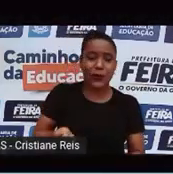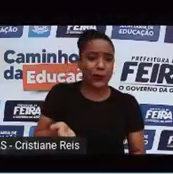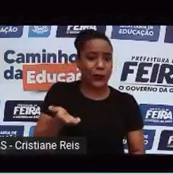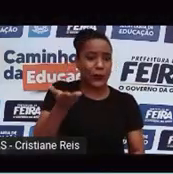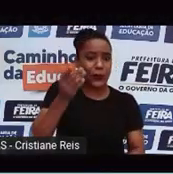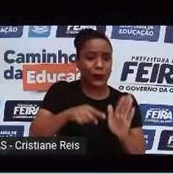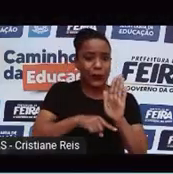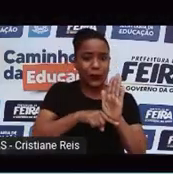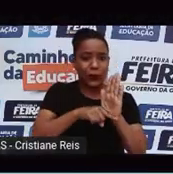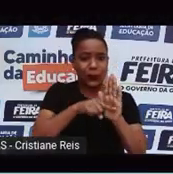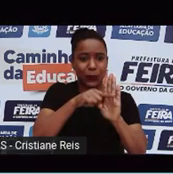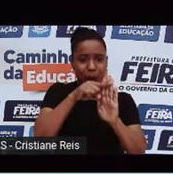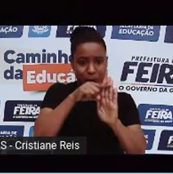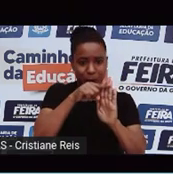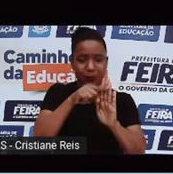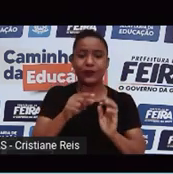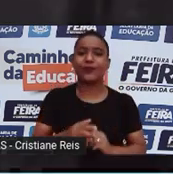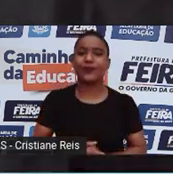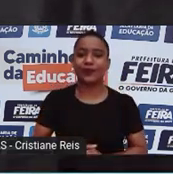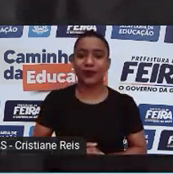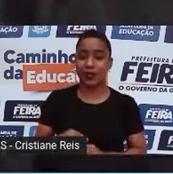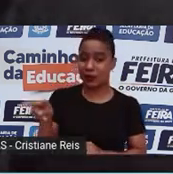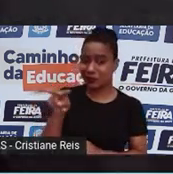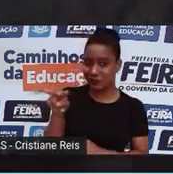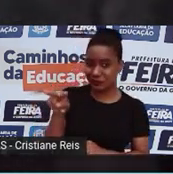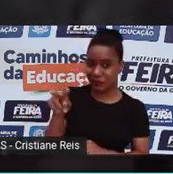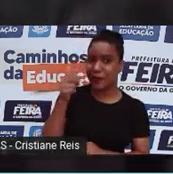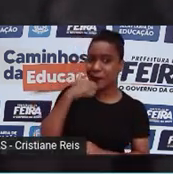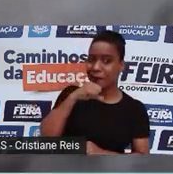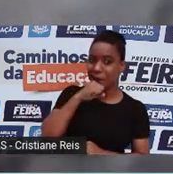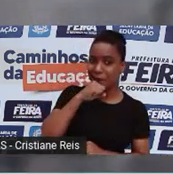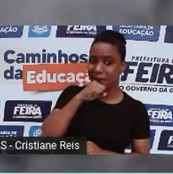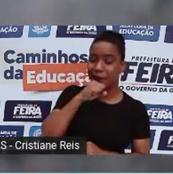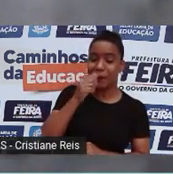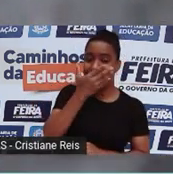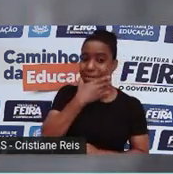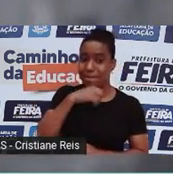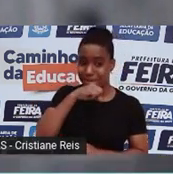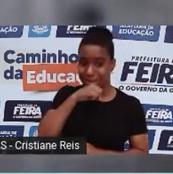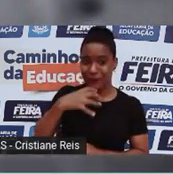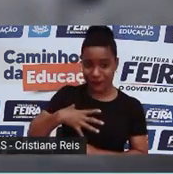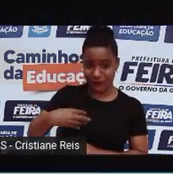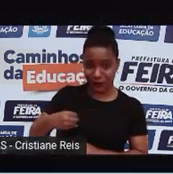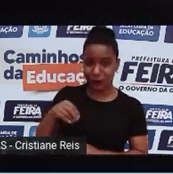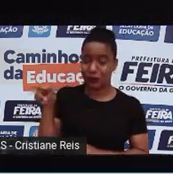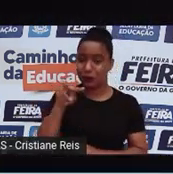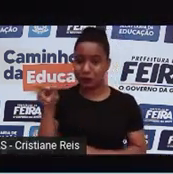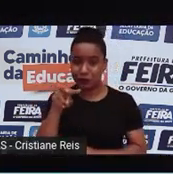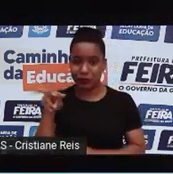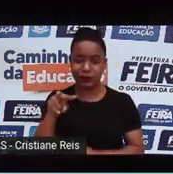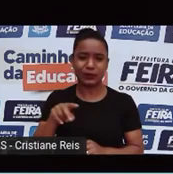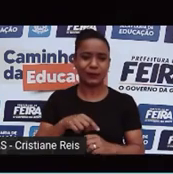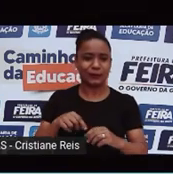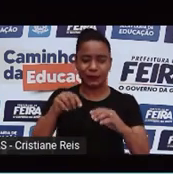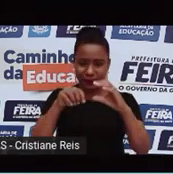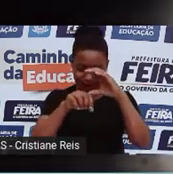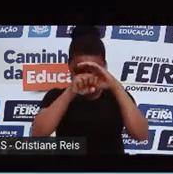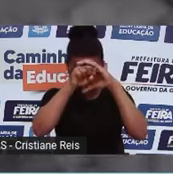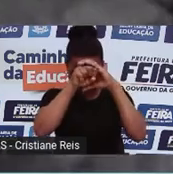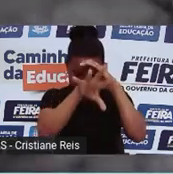Nikita Zimov e o pai, Sergei, cavaram túneis para acompanhar o comportamento do permafrost.